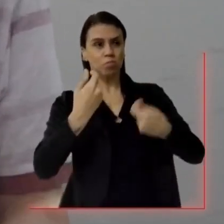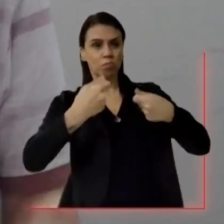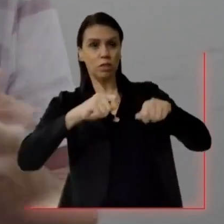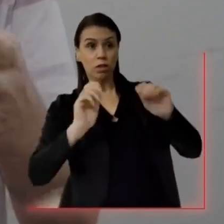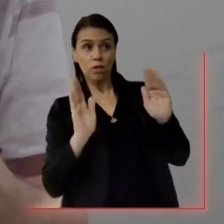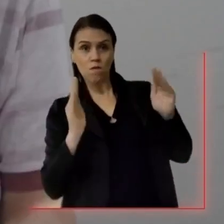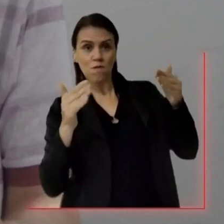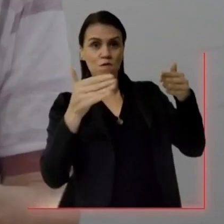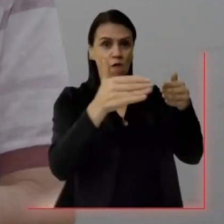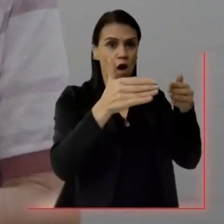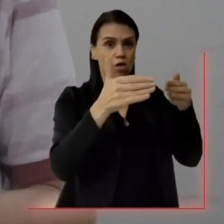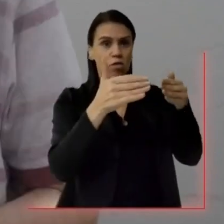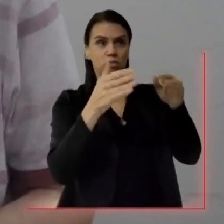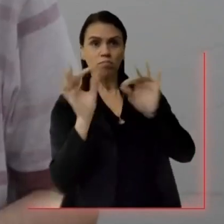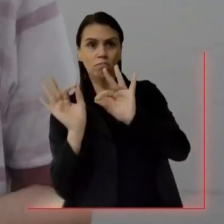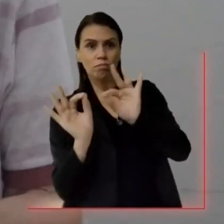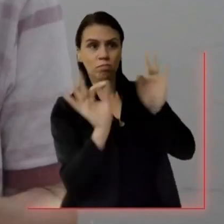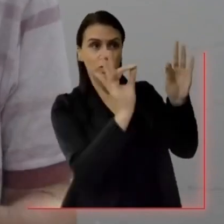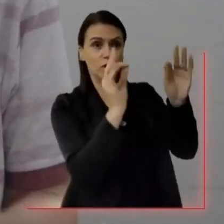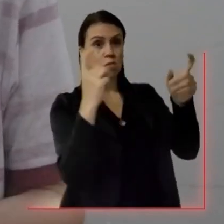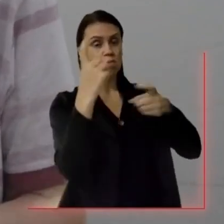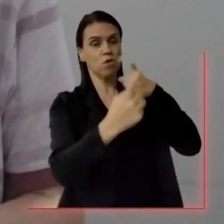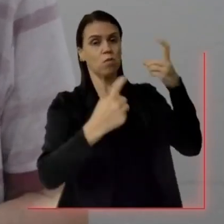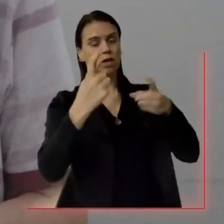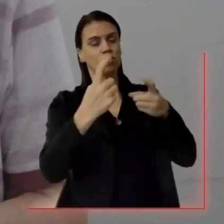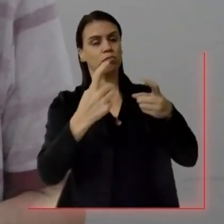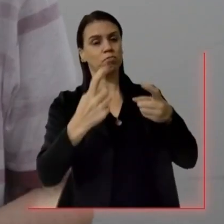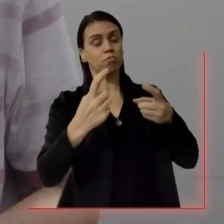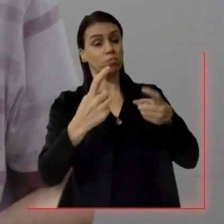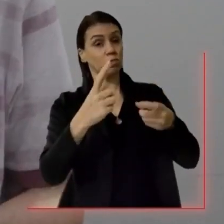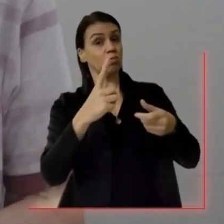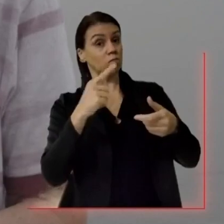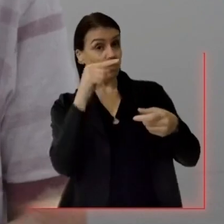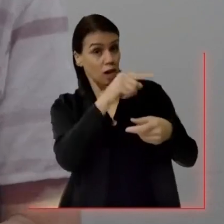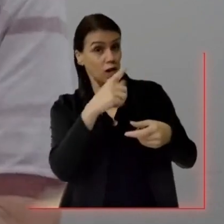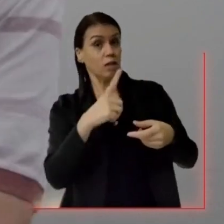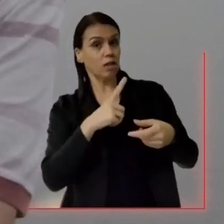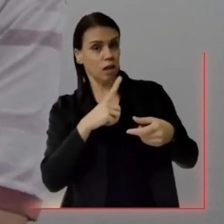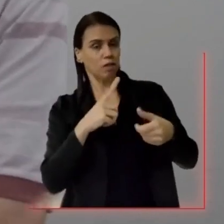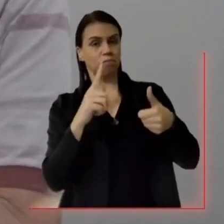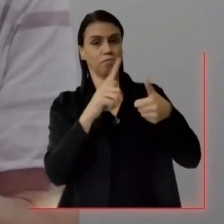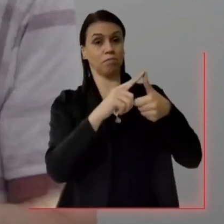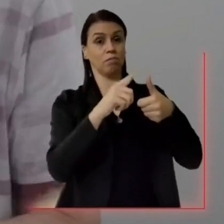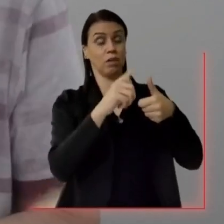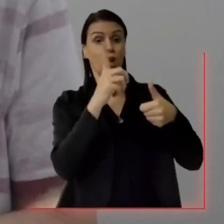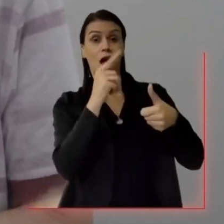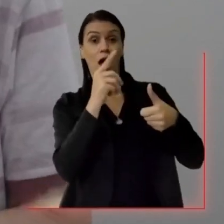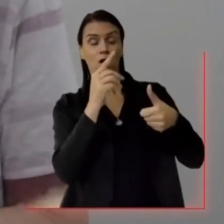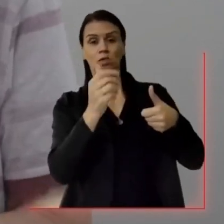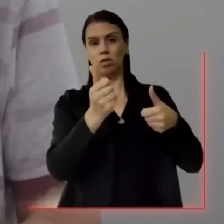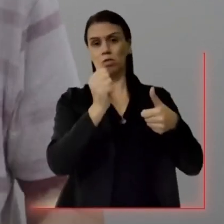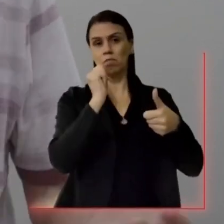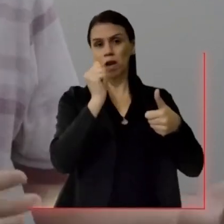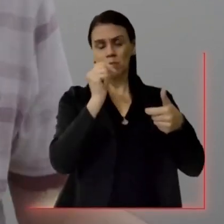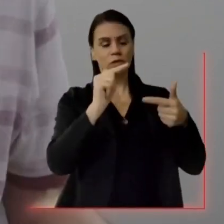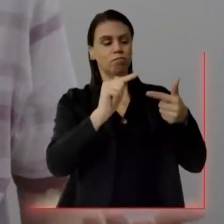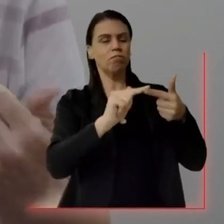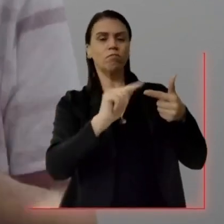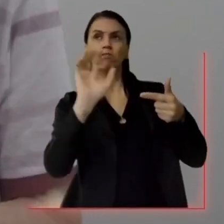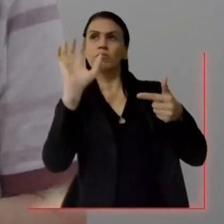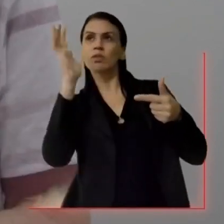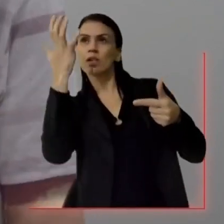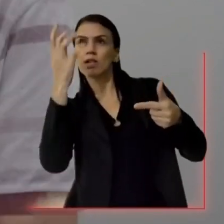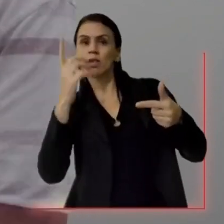ambiente tem que ser o foco da nossa preocupação e atenção. Porque daí vem a água que a gente bebe, vem o